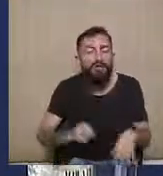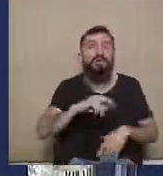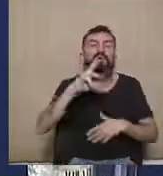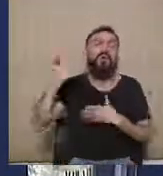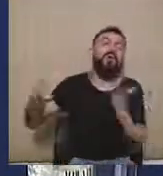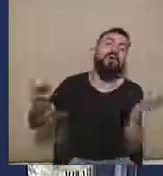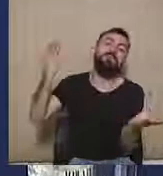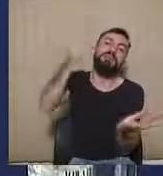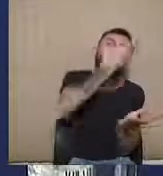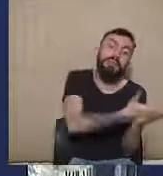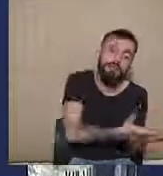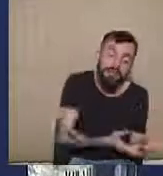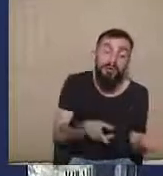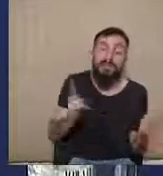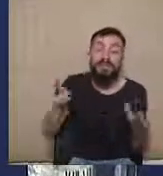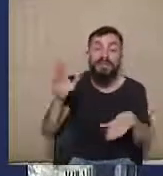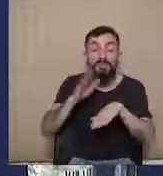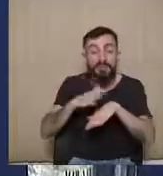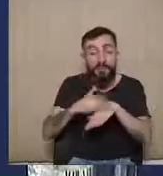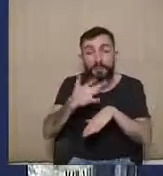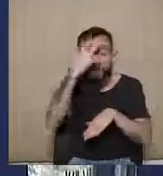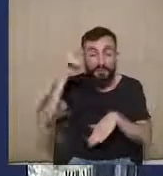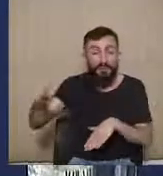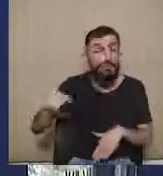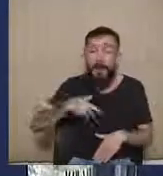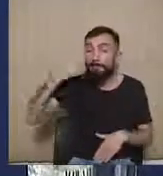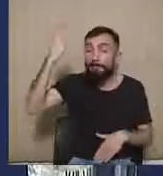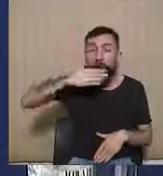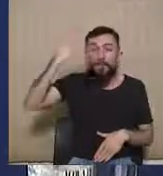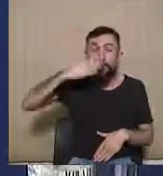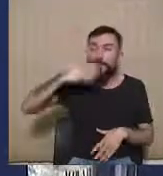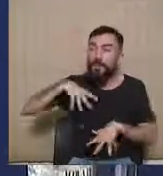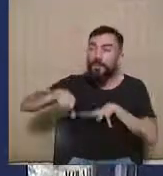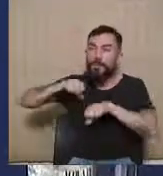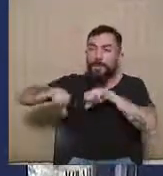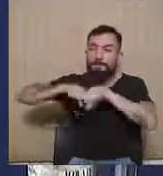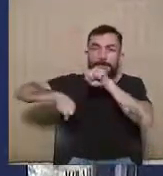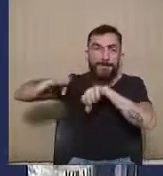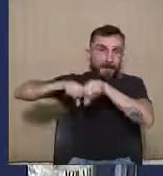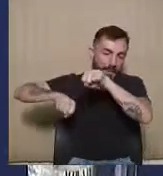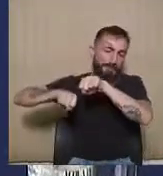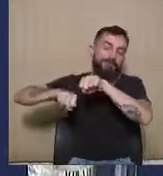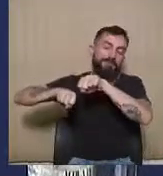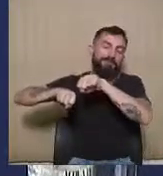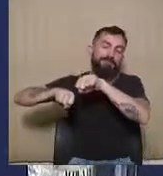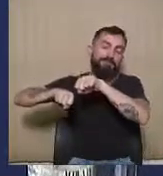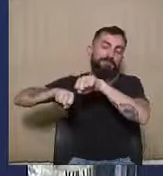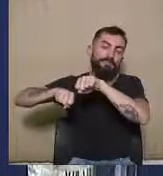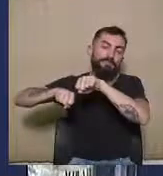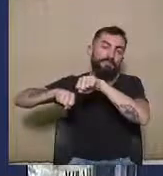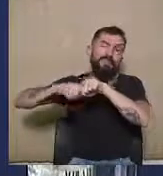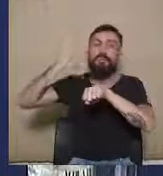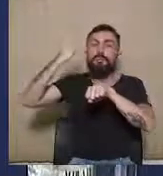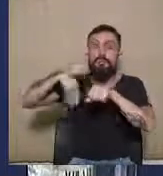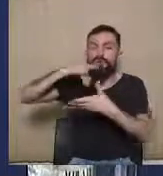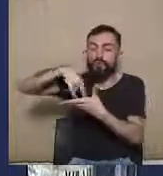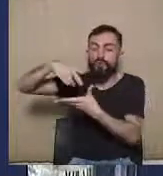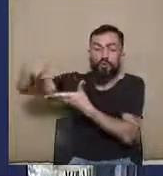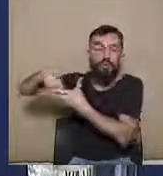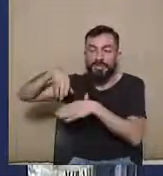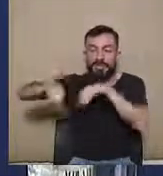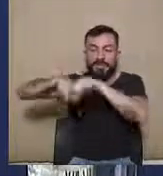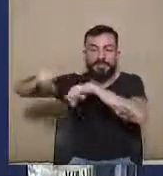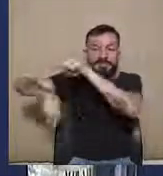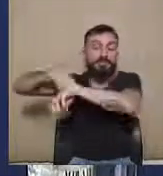representações, de modo que o autor deve fazer toda a prova que ele pretende fazer, prova documental com a sua petição